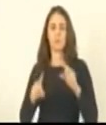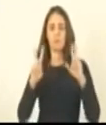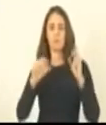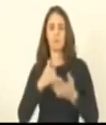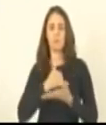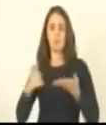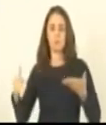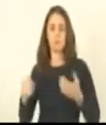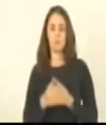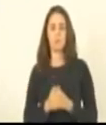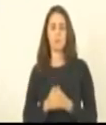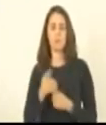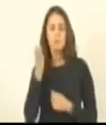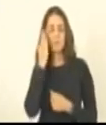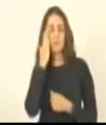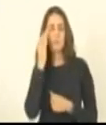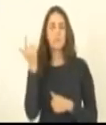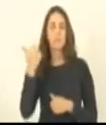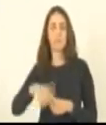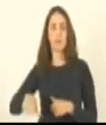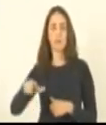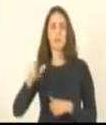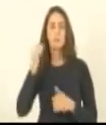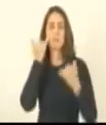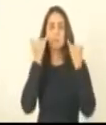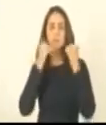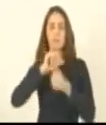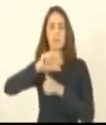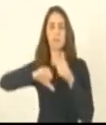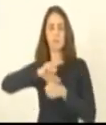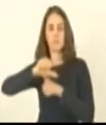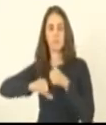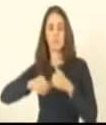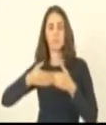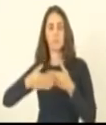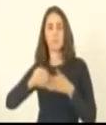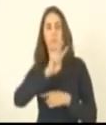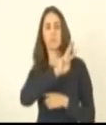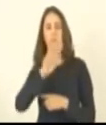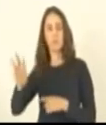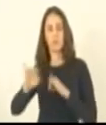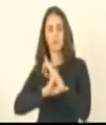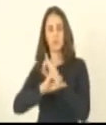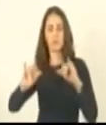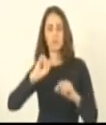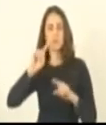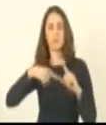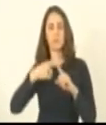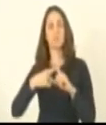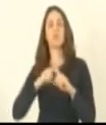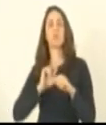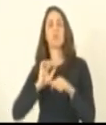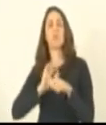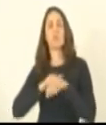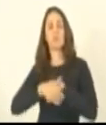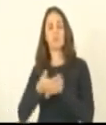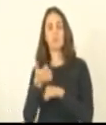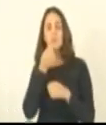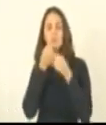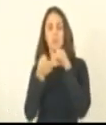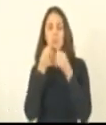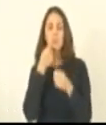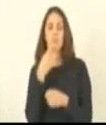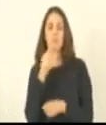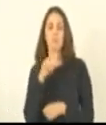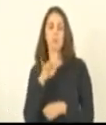drogas você pode saber mais sobre essas alterações no nosso portal de notícias e mais tarde às dez da noite no jornal